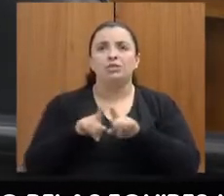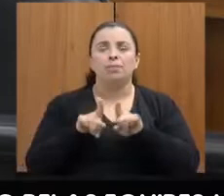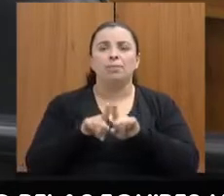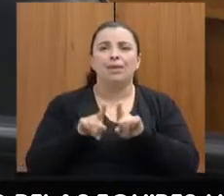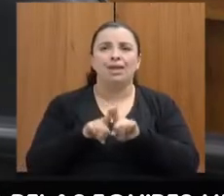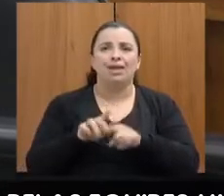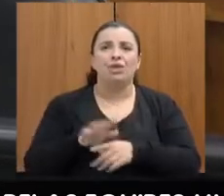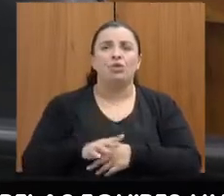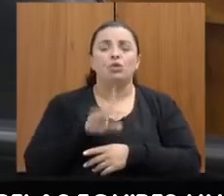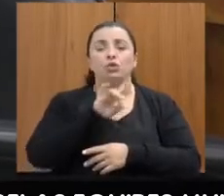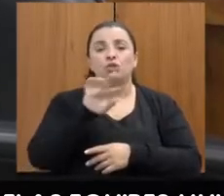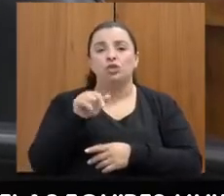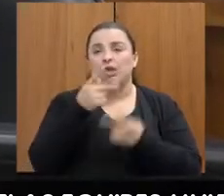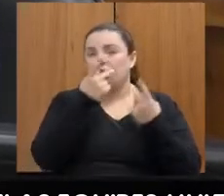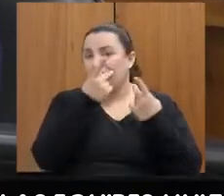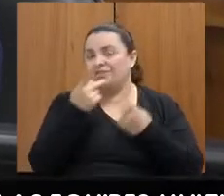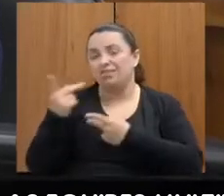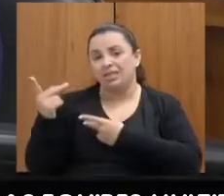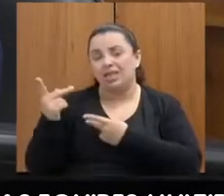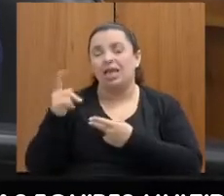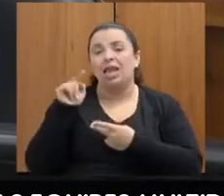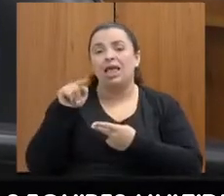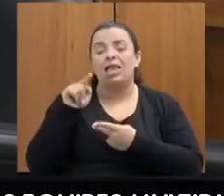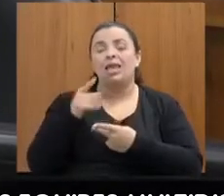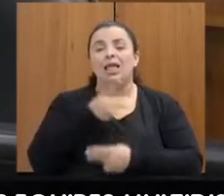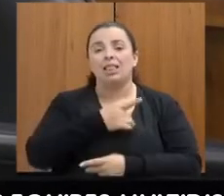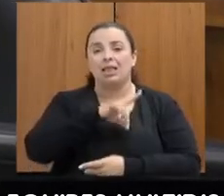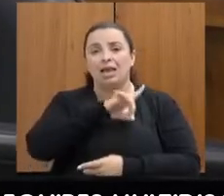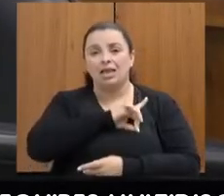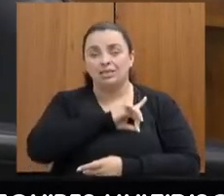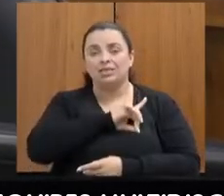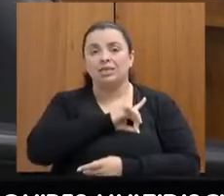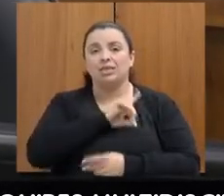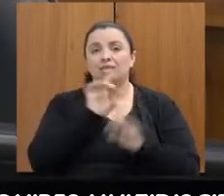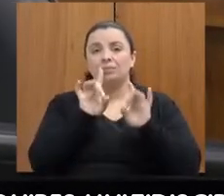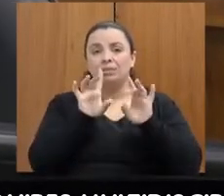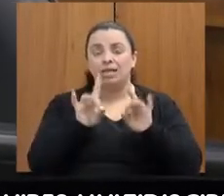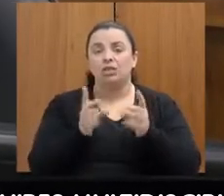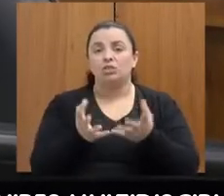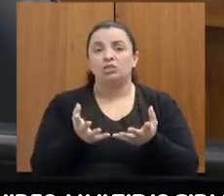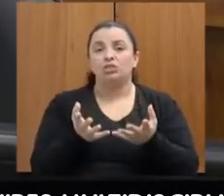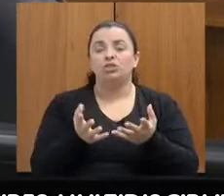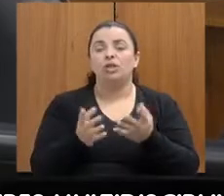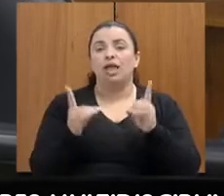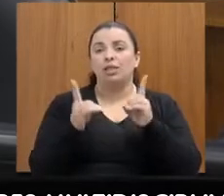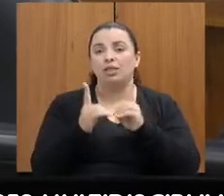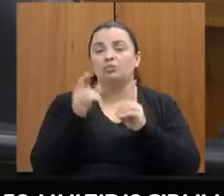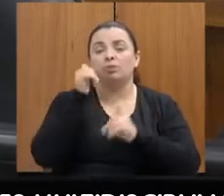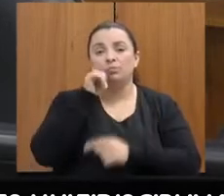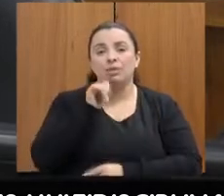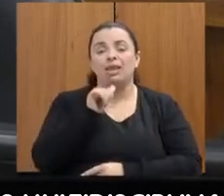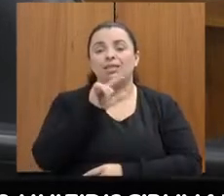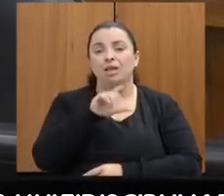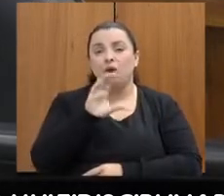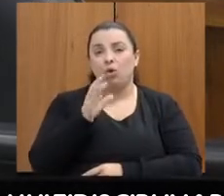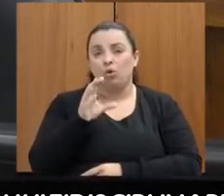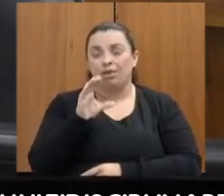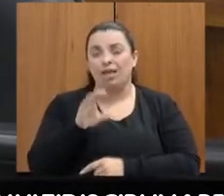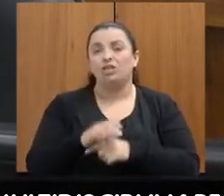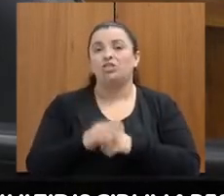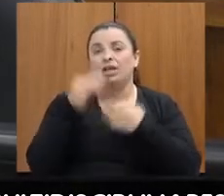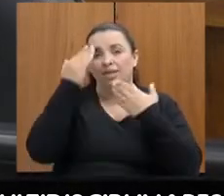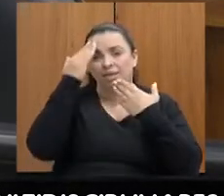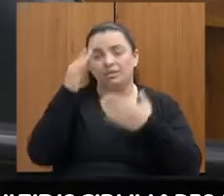dia em eu fiz a visita técnica na Delegacia Especializada de Atendimento às Mulheres da DEAM de Contagem. Agradecer à doutora